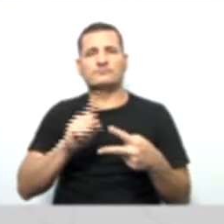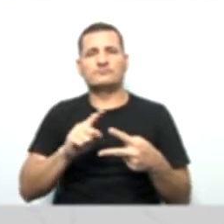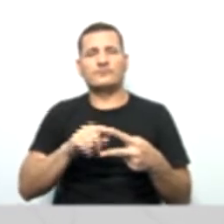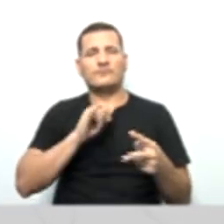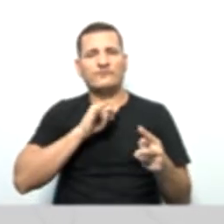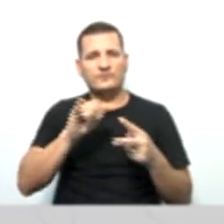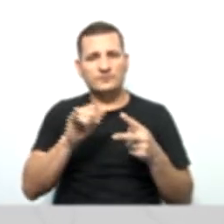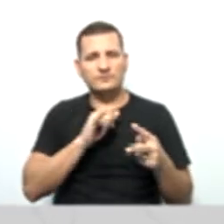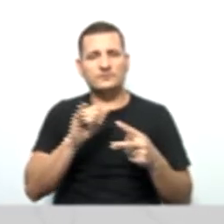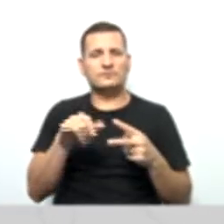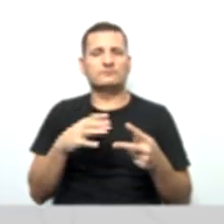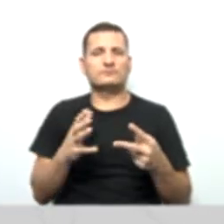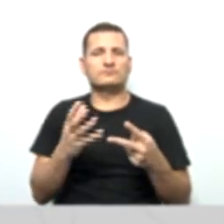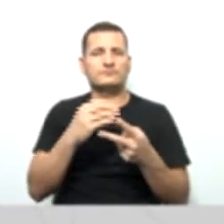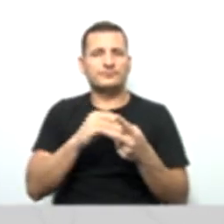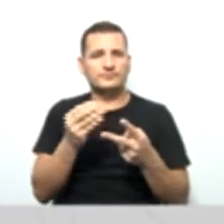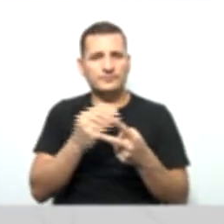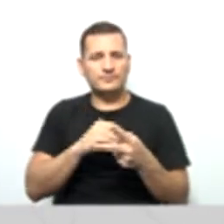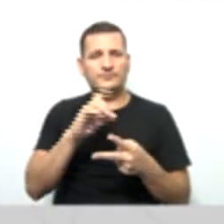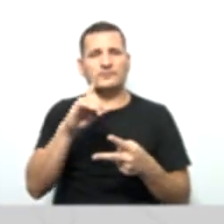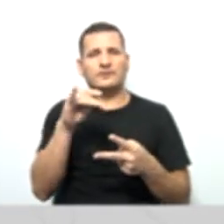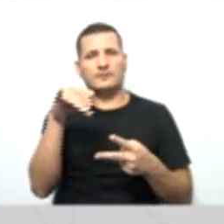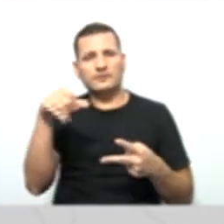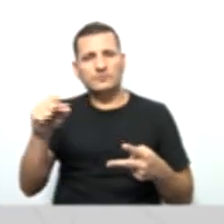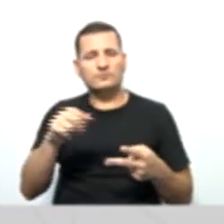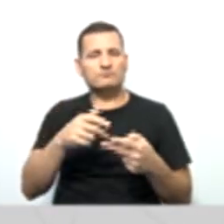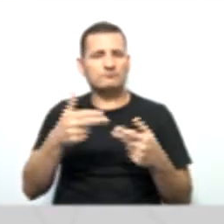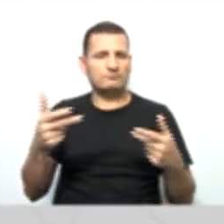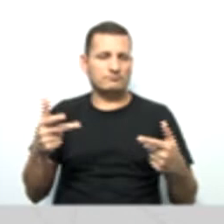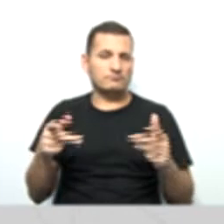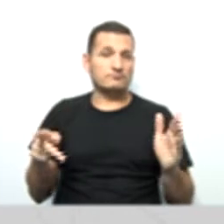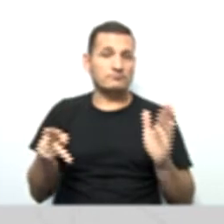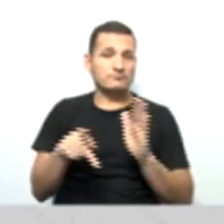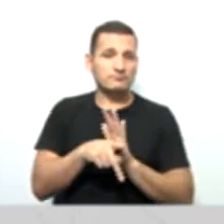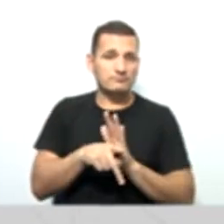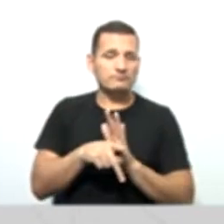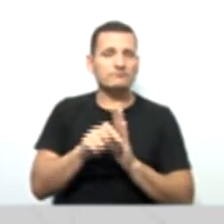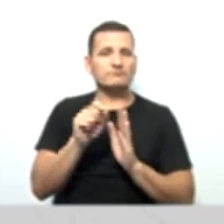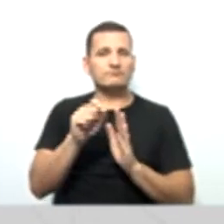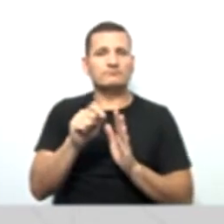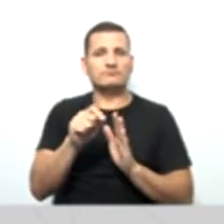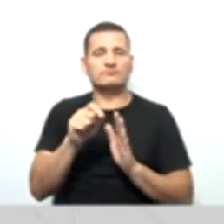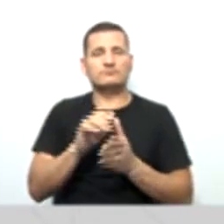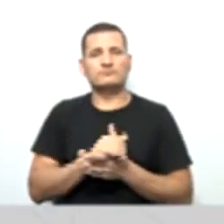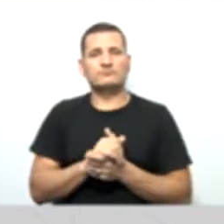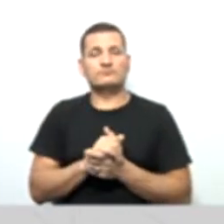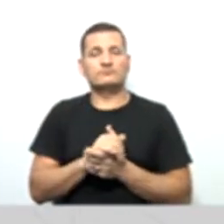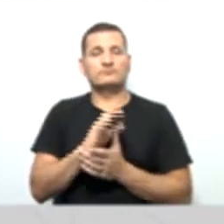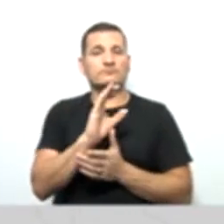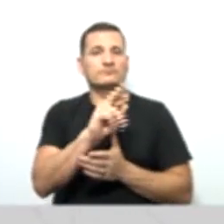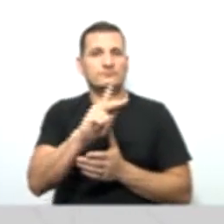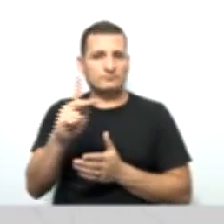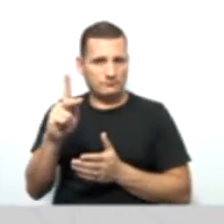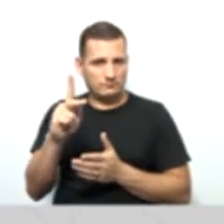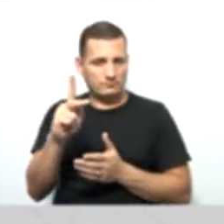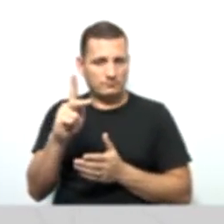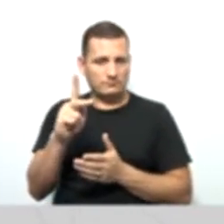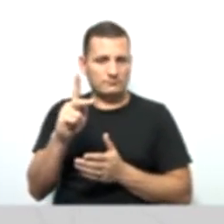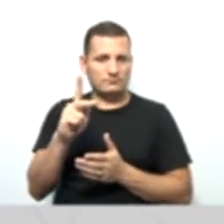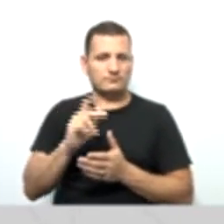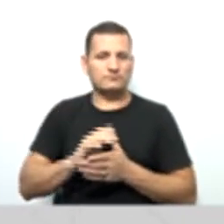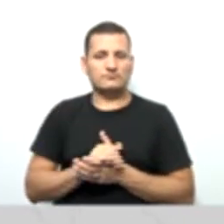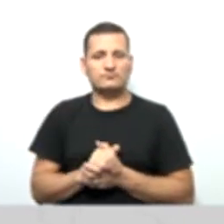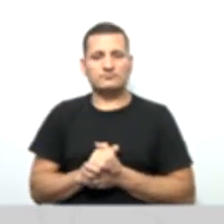informações relativos aos bens e direitos antes de que a sociedade cooperativa dispõe em